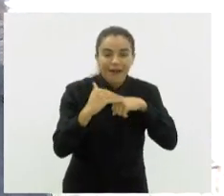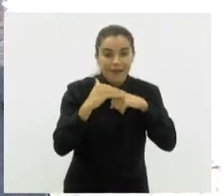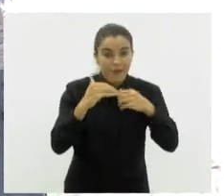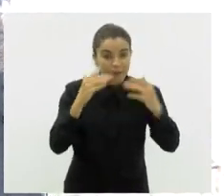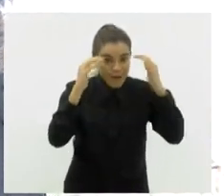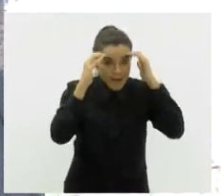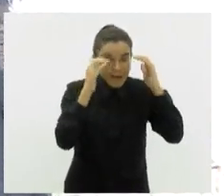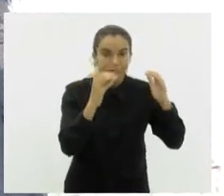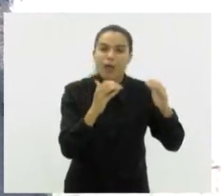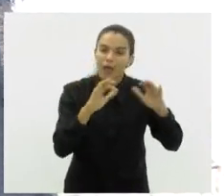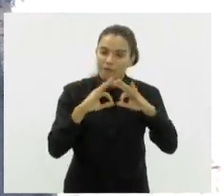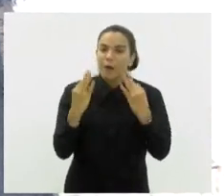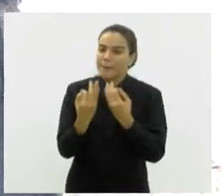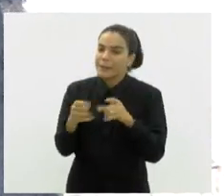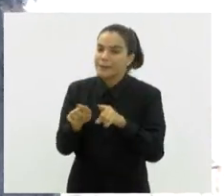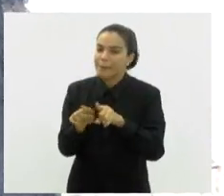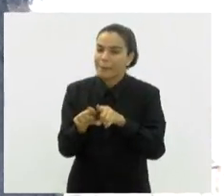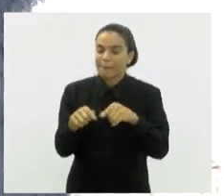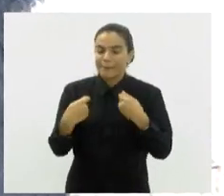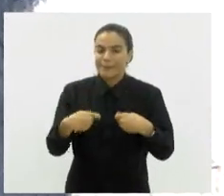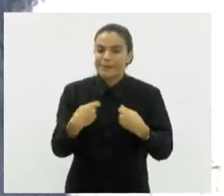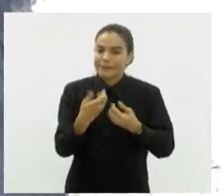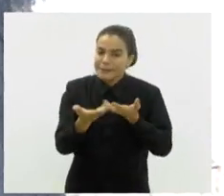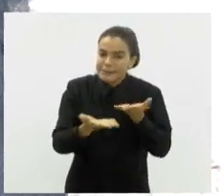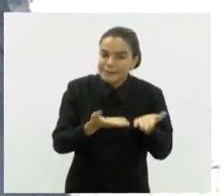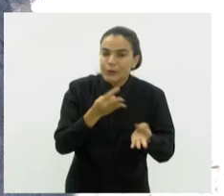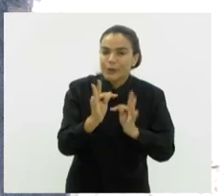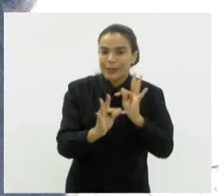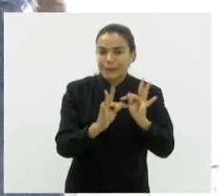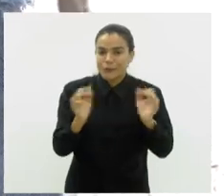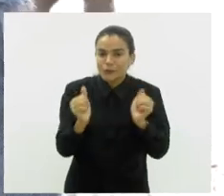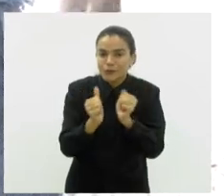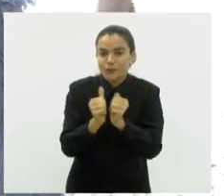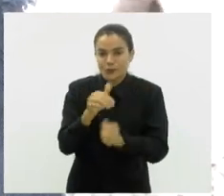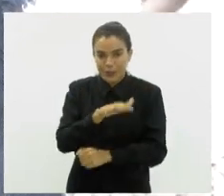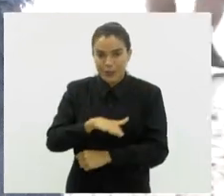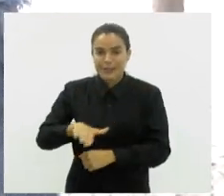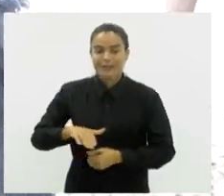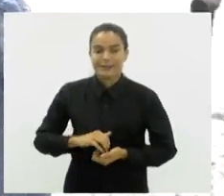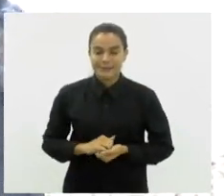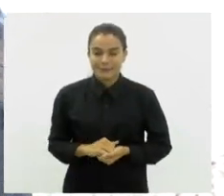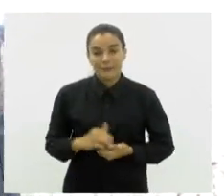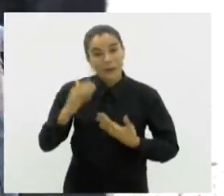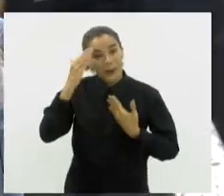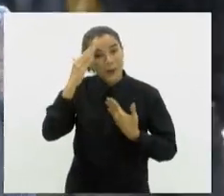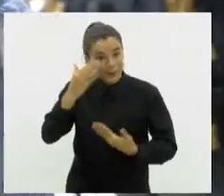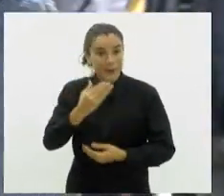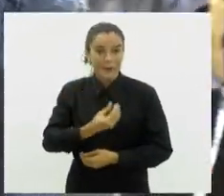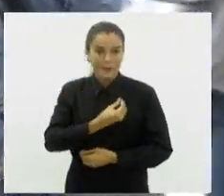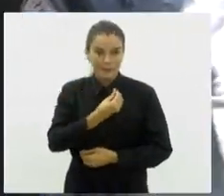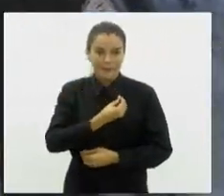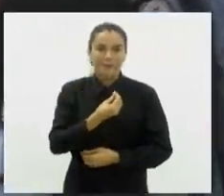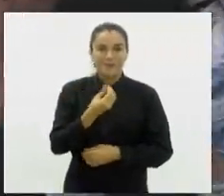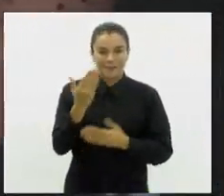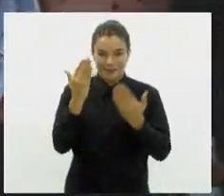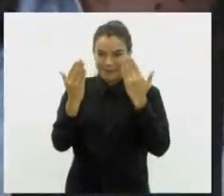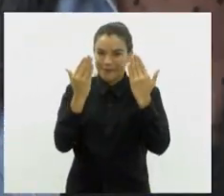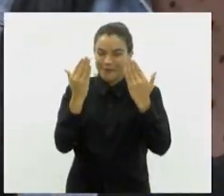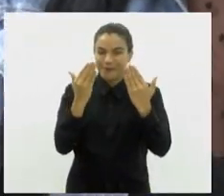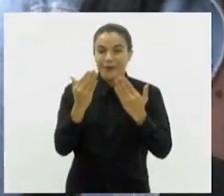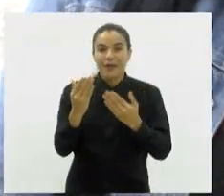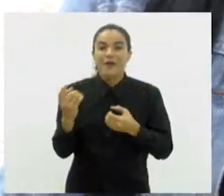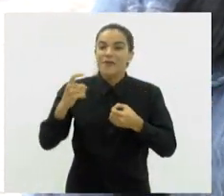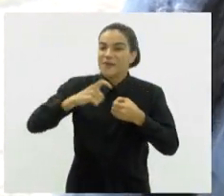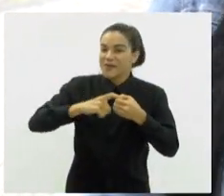então essa família precisa também de um tratamento junto com essa criança. Obrigado pela participação, doutora. Potira,